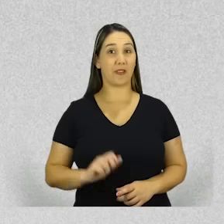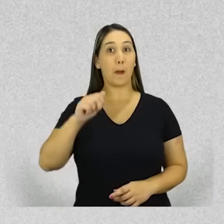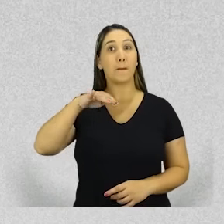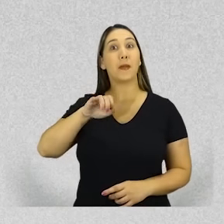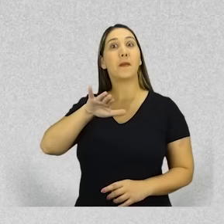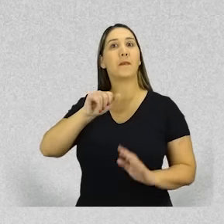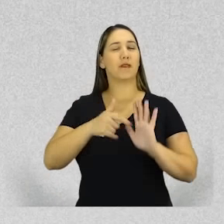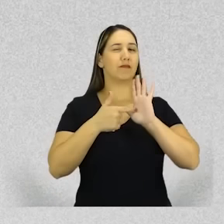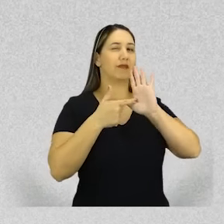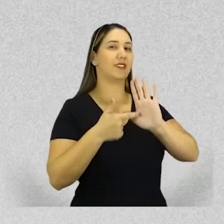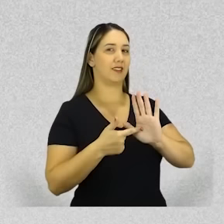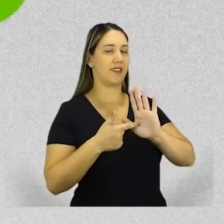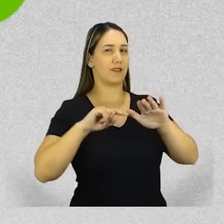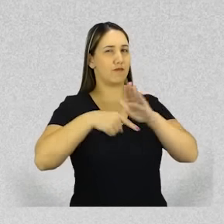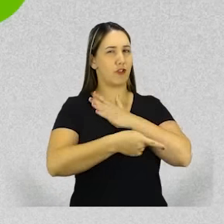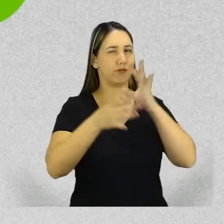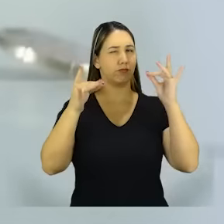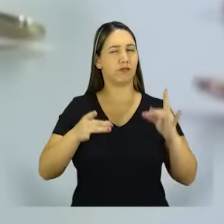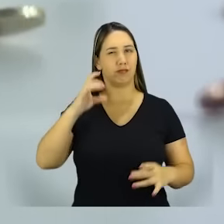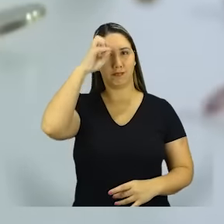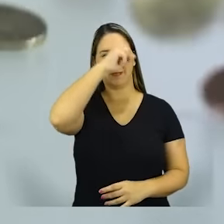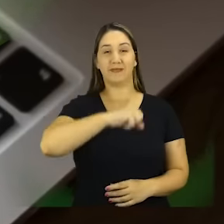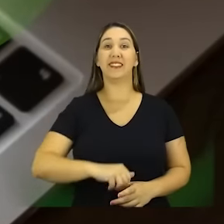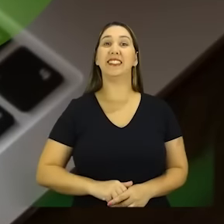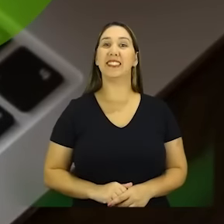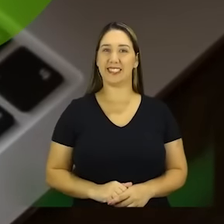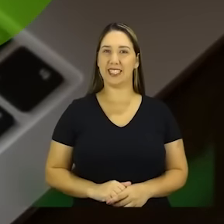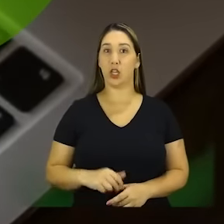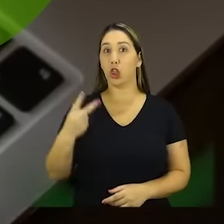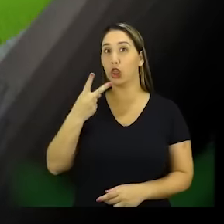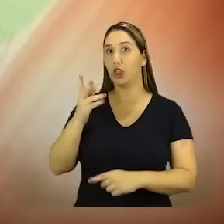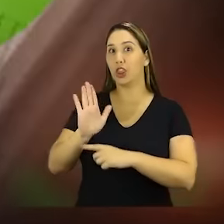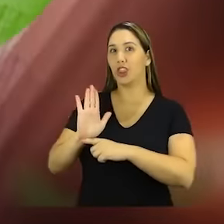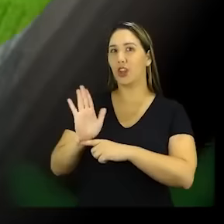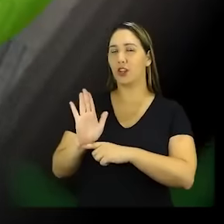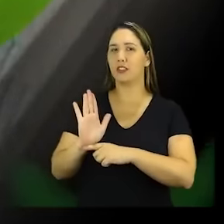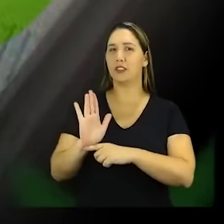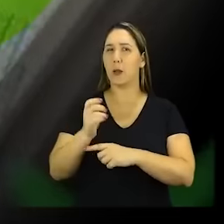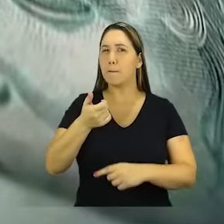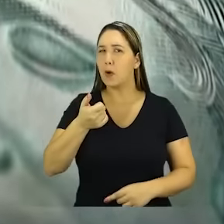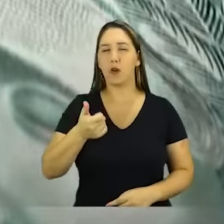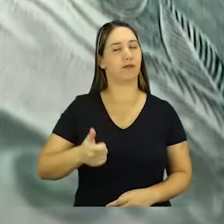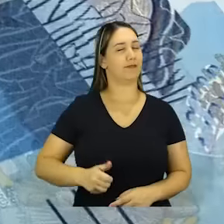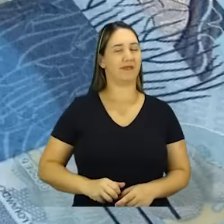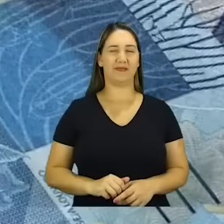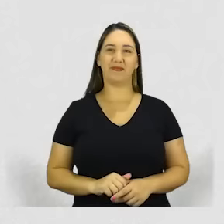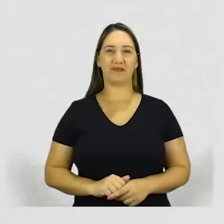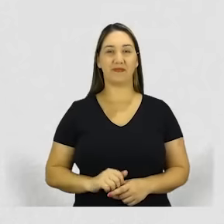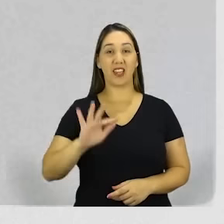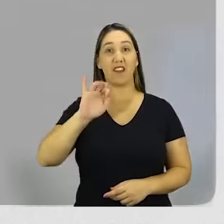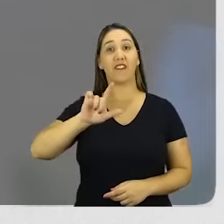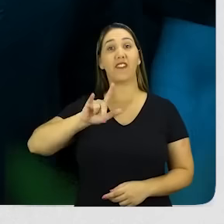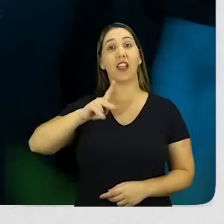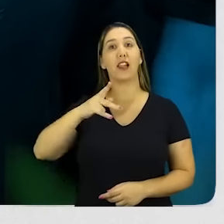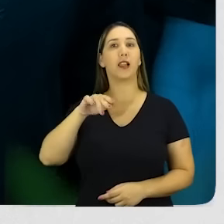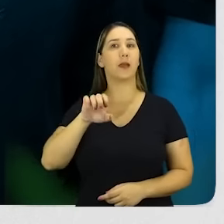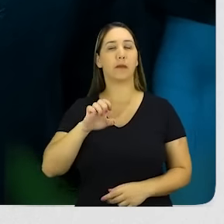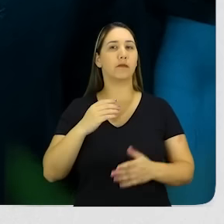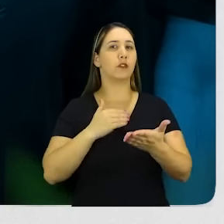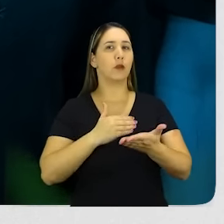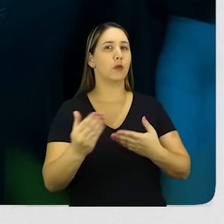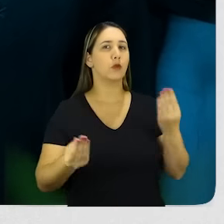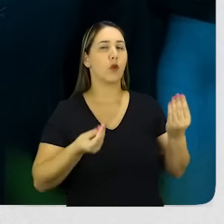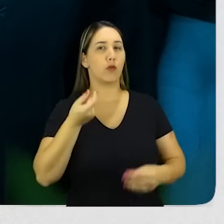Ambina apresenta Vai Fundo. Episódio 2 Nunca é Pouco. O Felipe começou